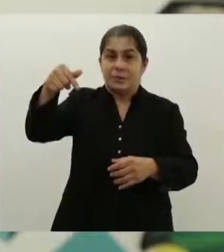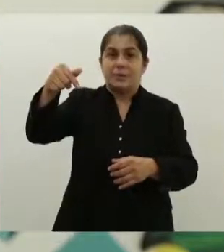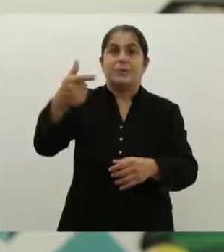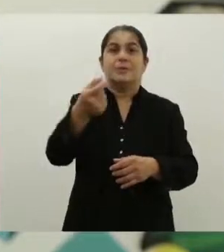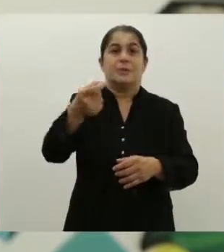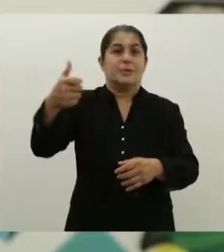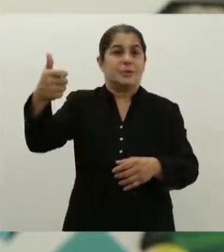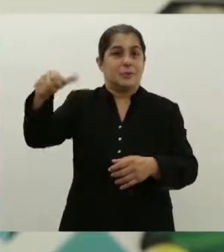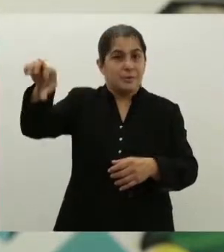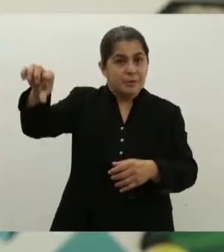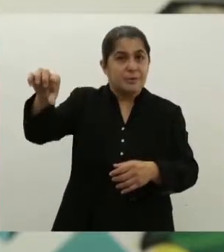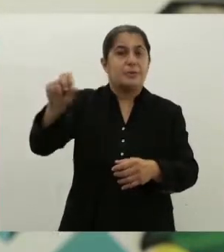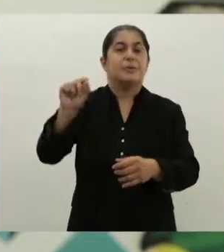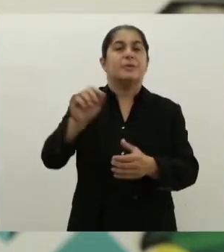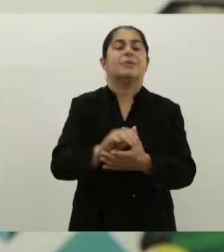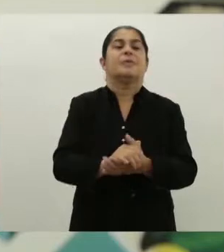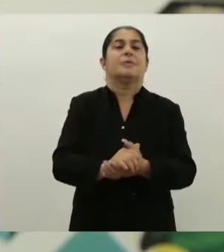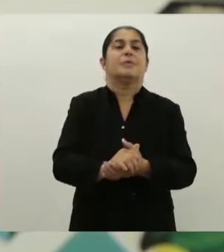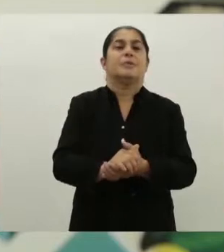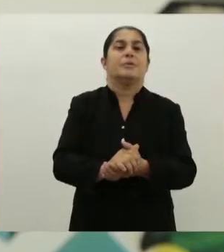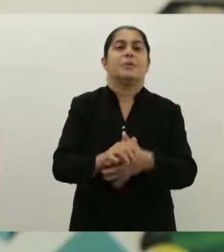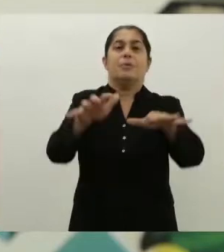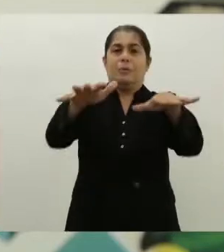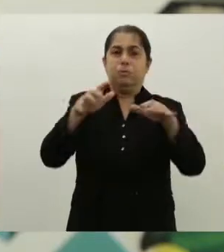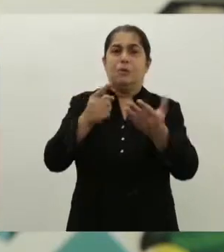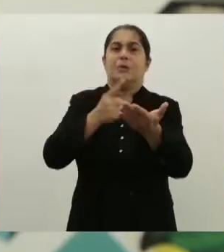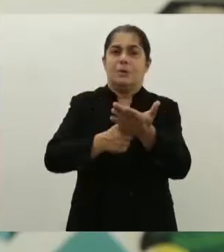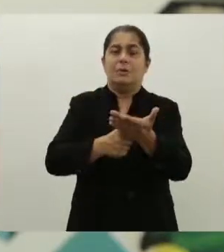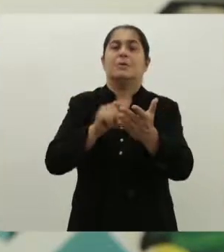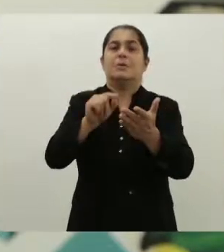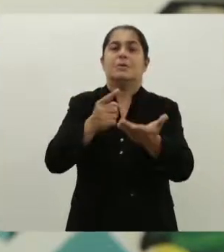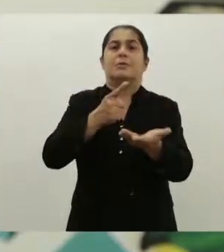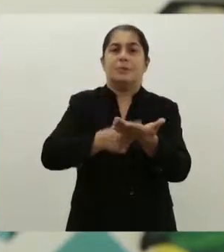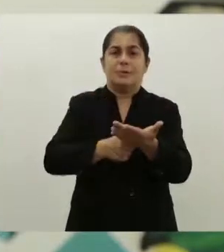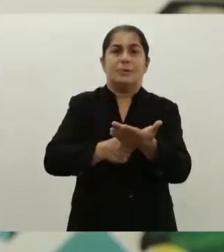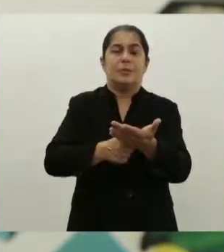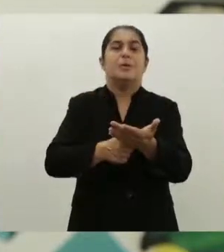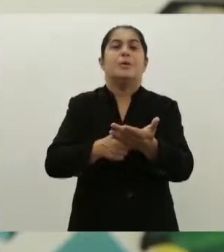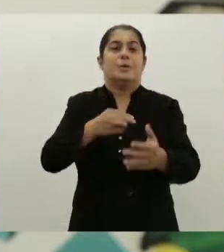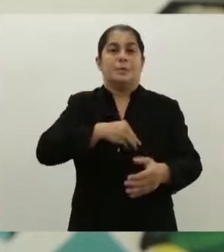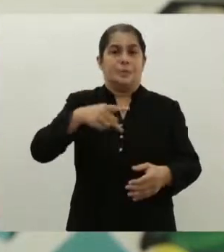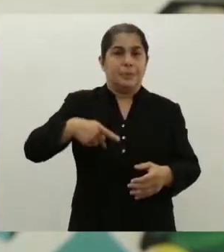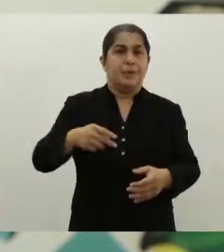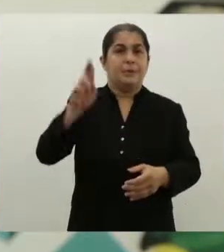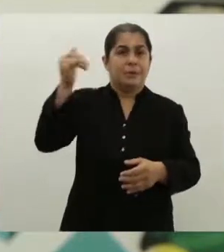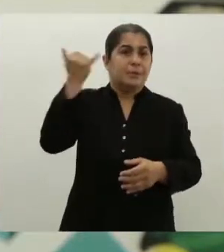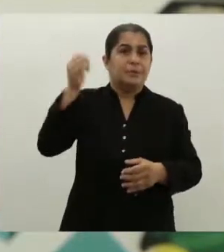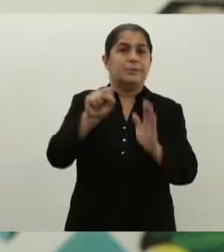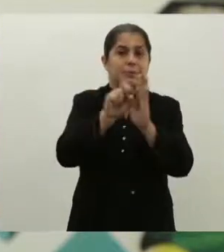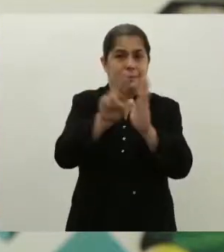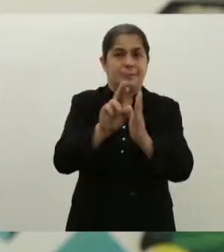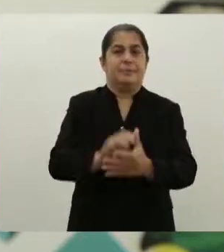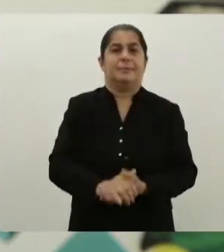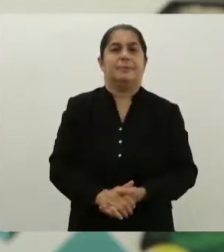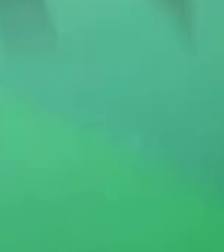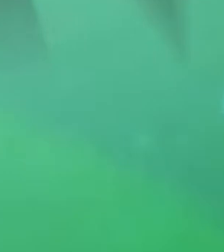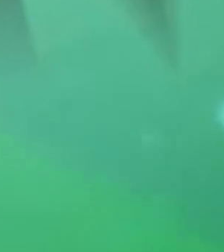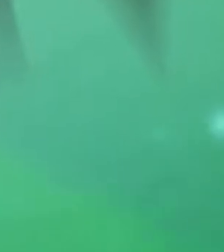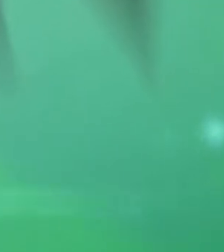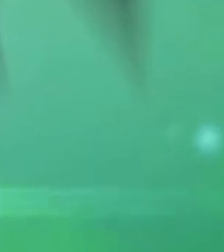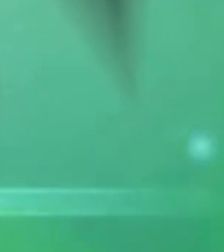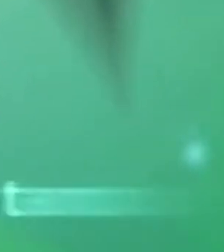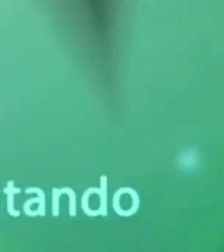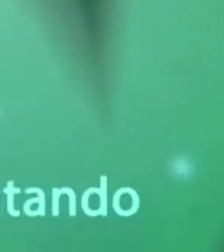2017-2019 e sobre a audiência pública promovida pela ouvidoria do MPPB em Santa Rita.